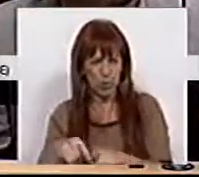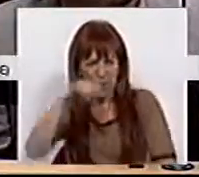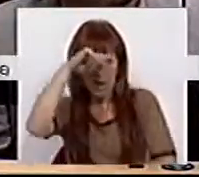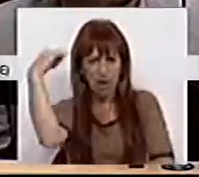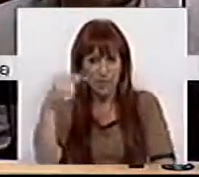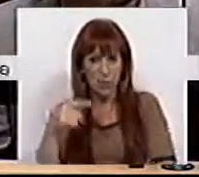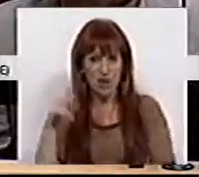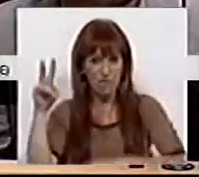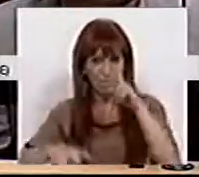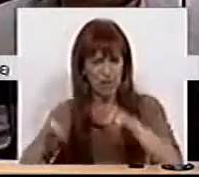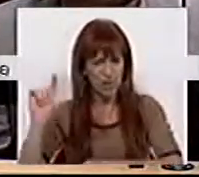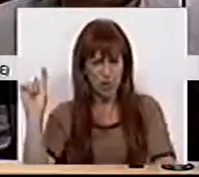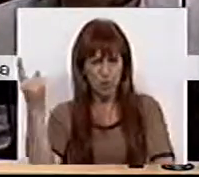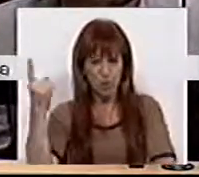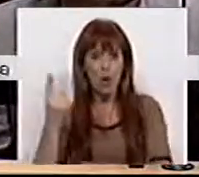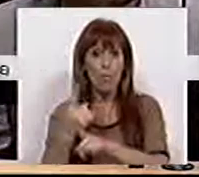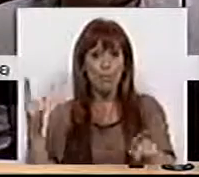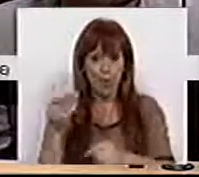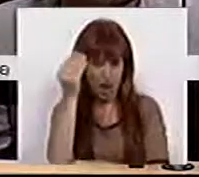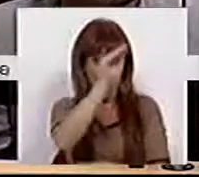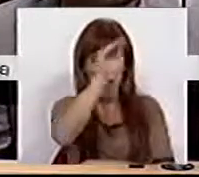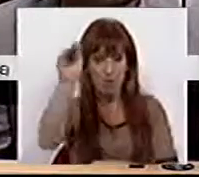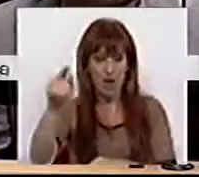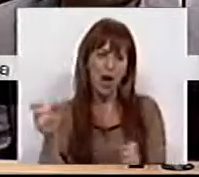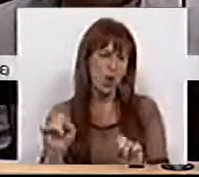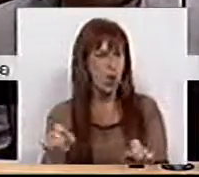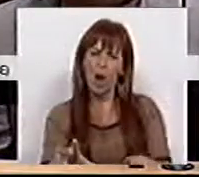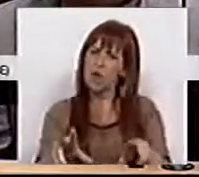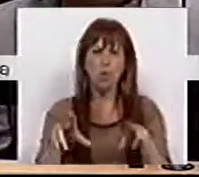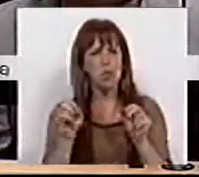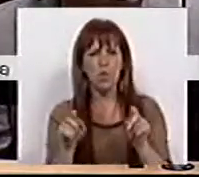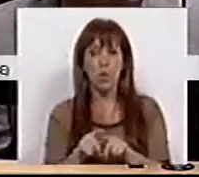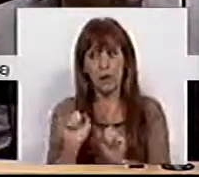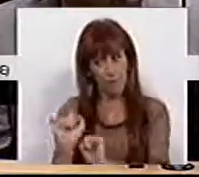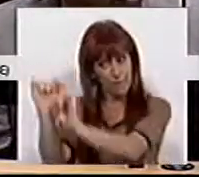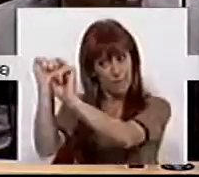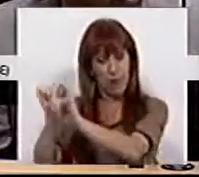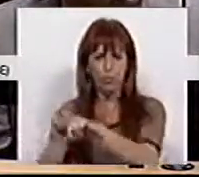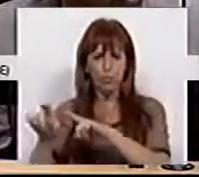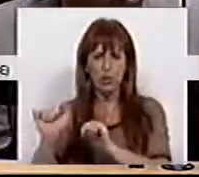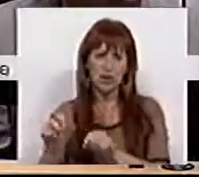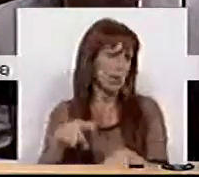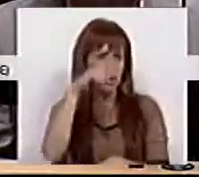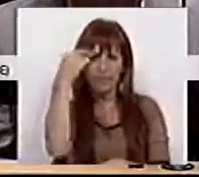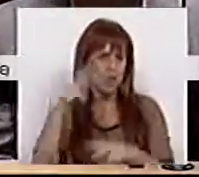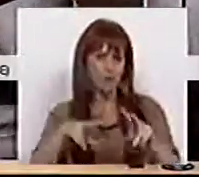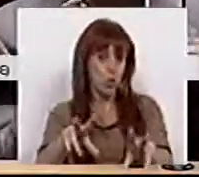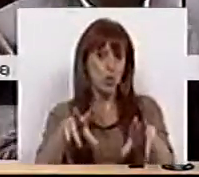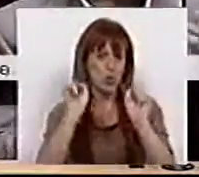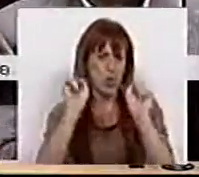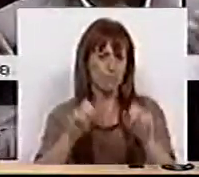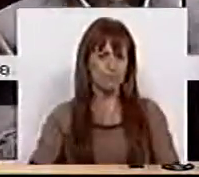dificuldades financeiras. Porque para a banca não haverá nunca na vossa política dificuldades financeiras.